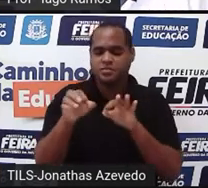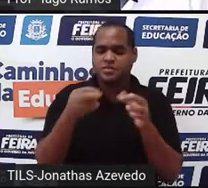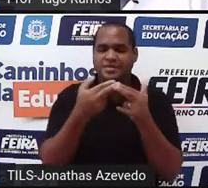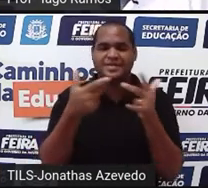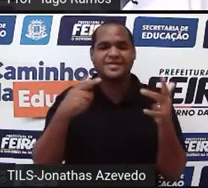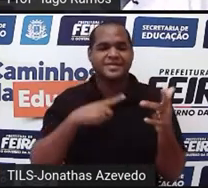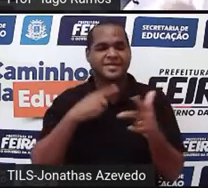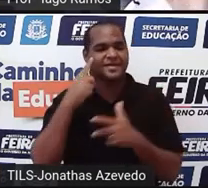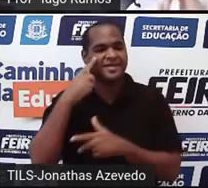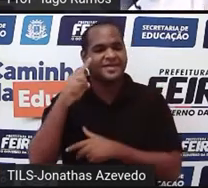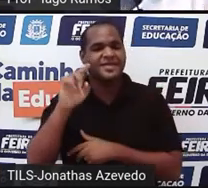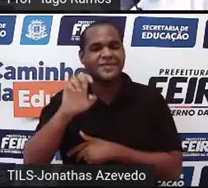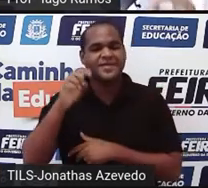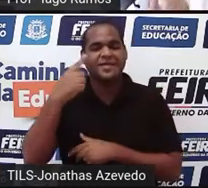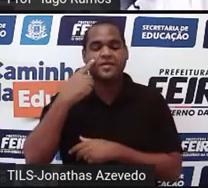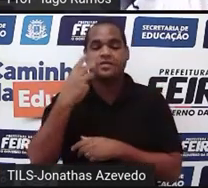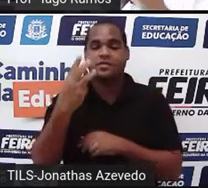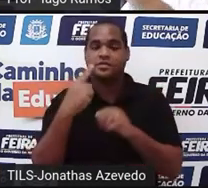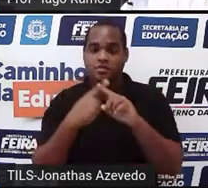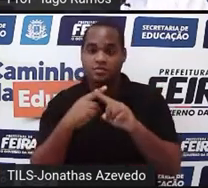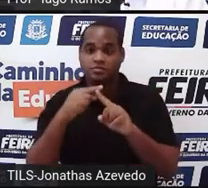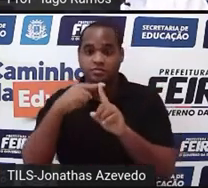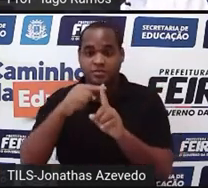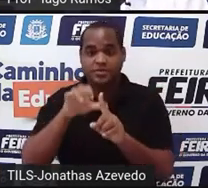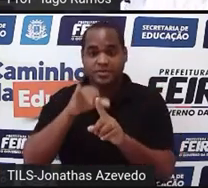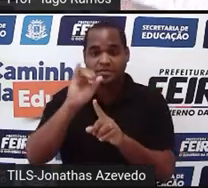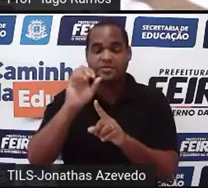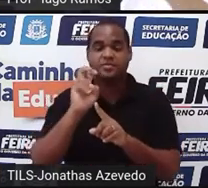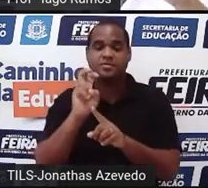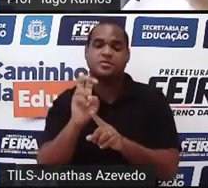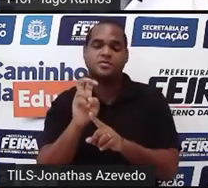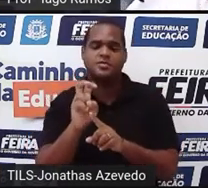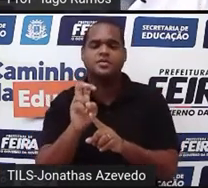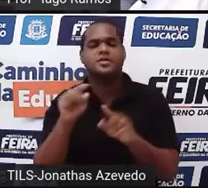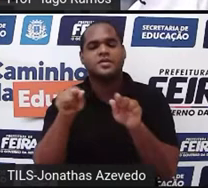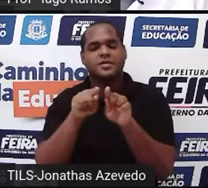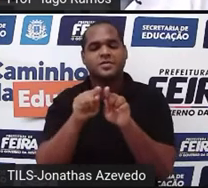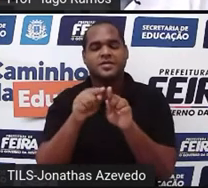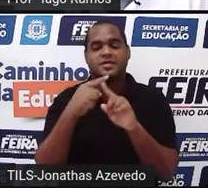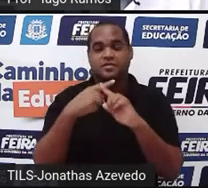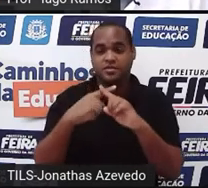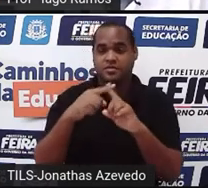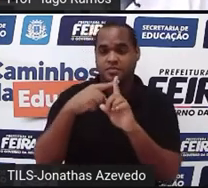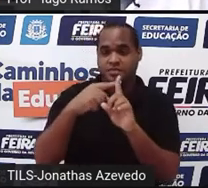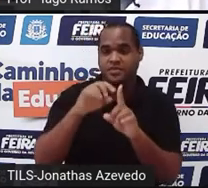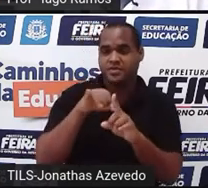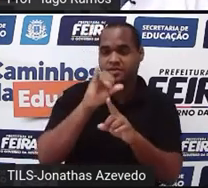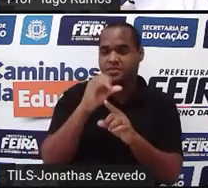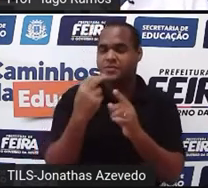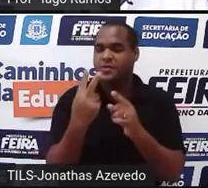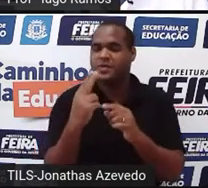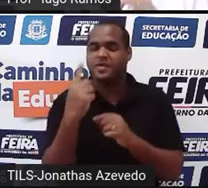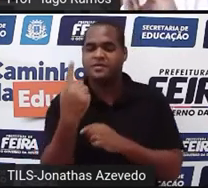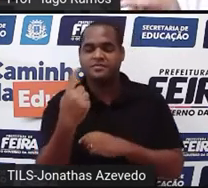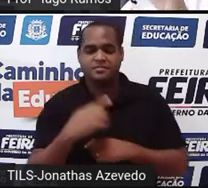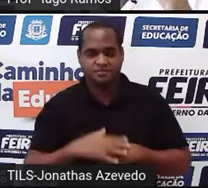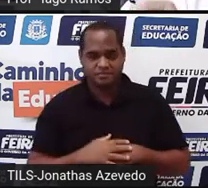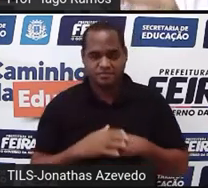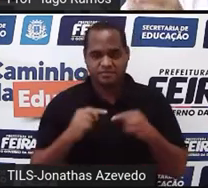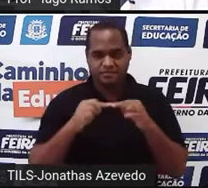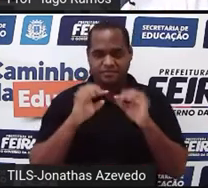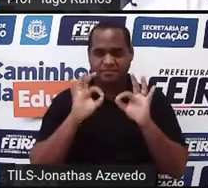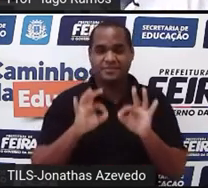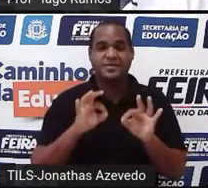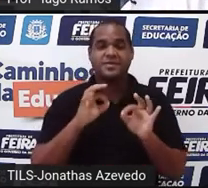pelas equações? 3x mais y igual a 5 e x mais y igual a 1. A solução é o